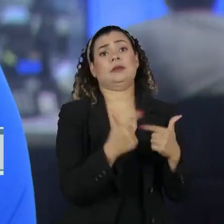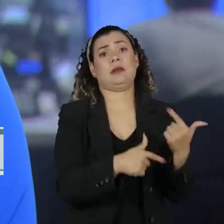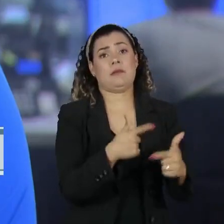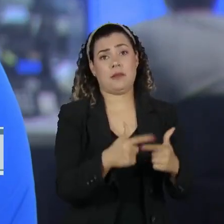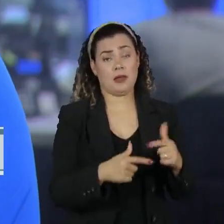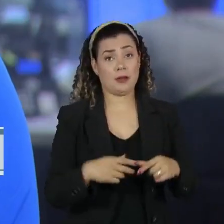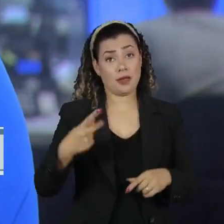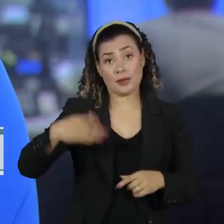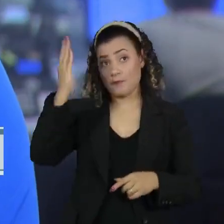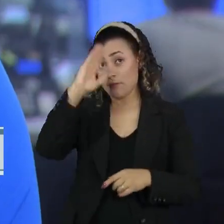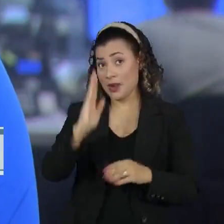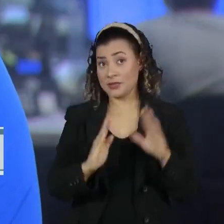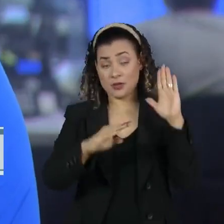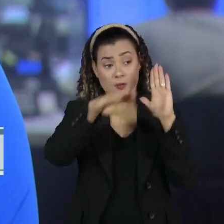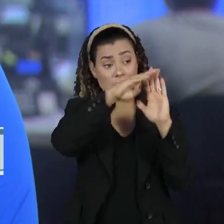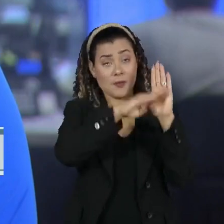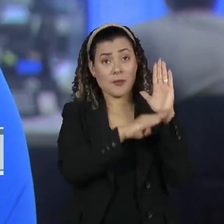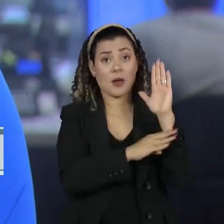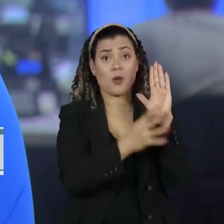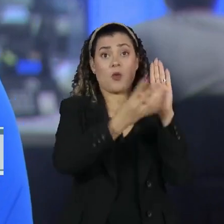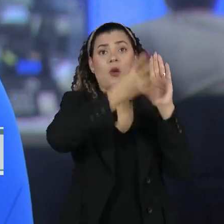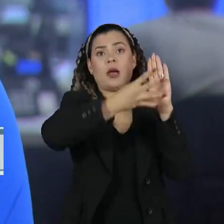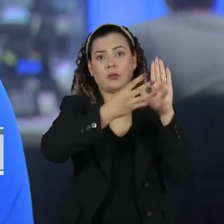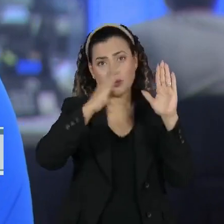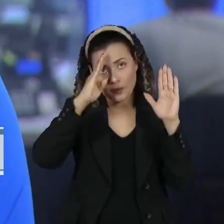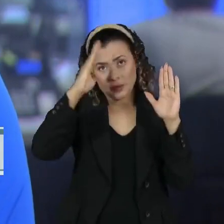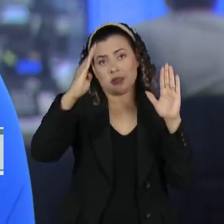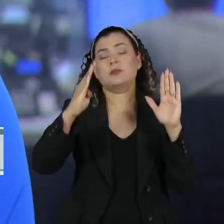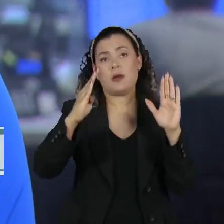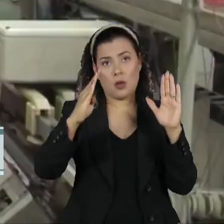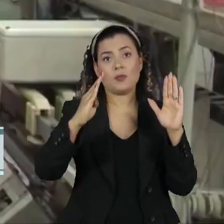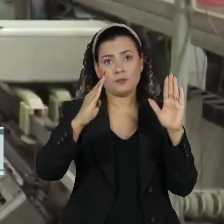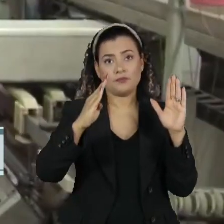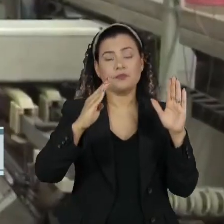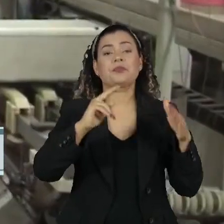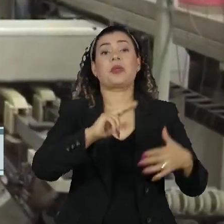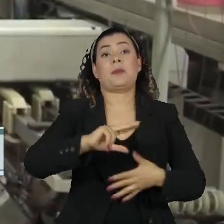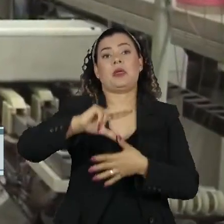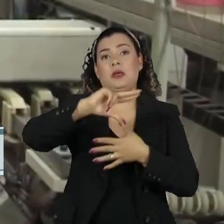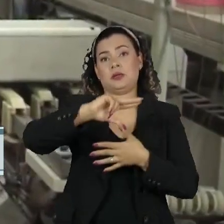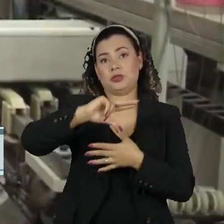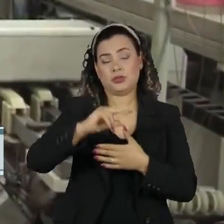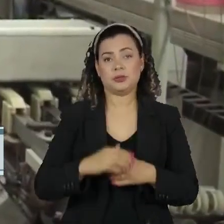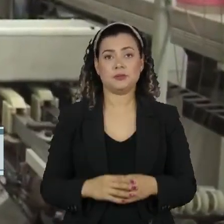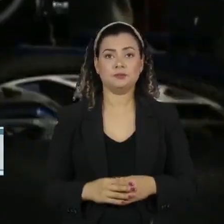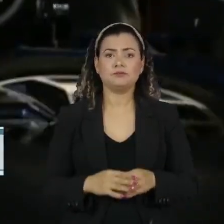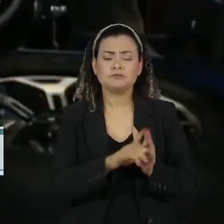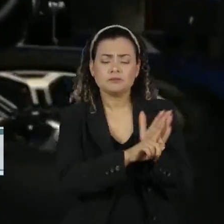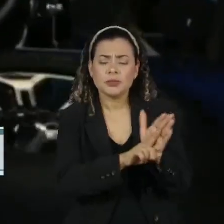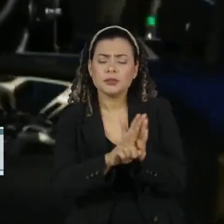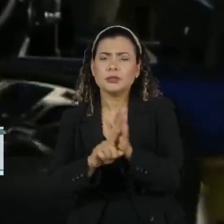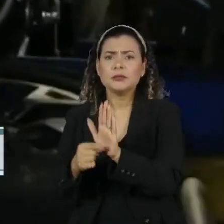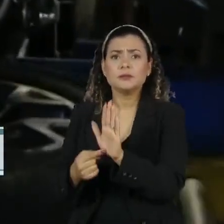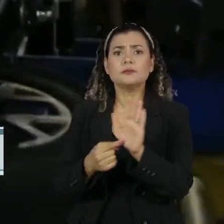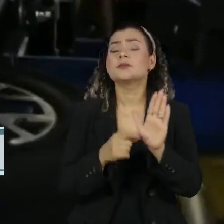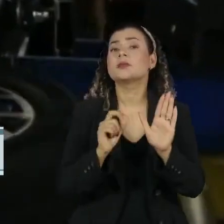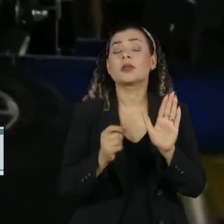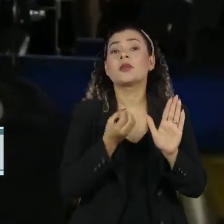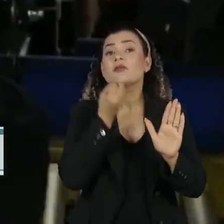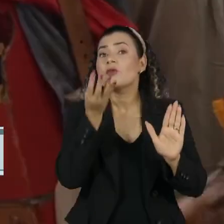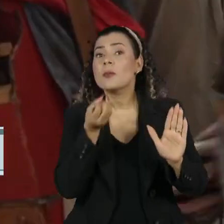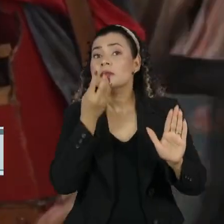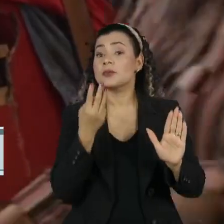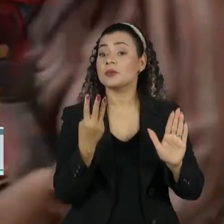O Brasil é o quarto no ranking de ocorrências na América Latina. O levantamento analisou informações de mais de